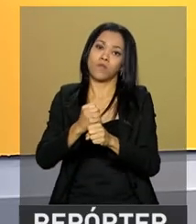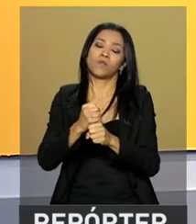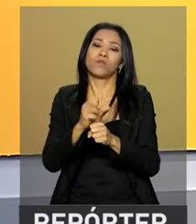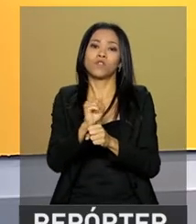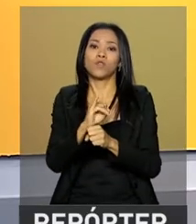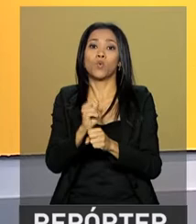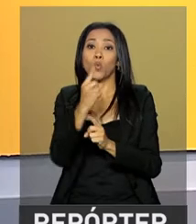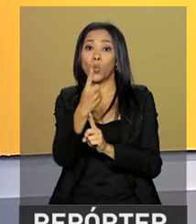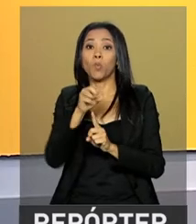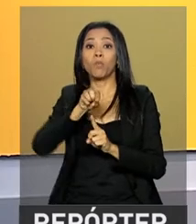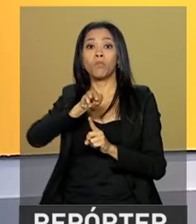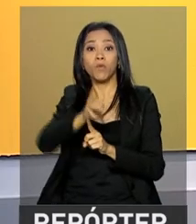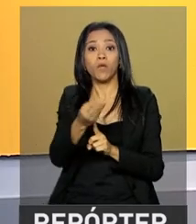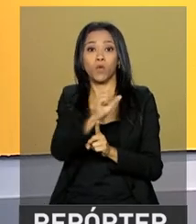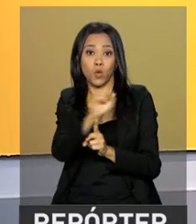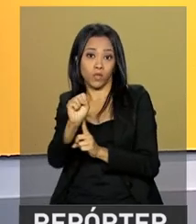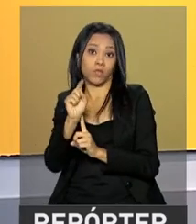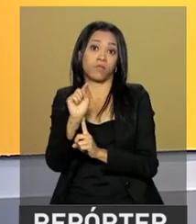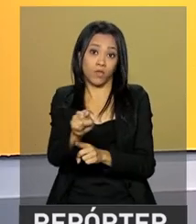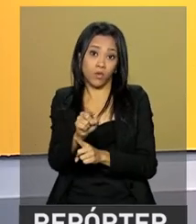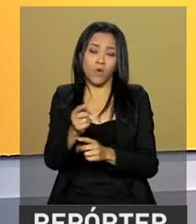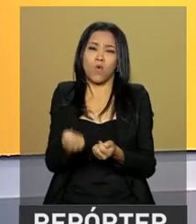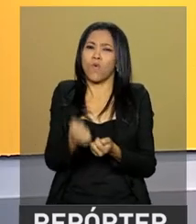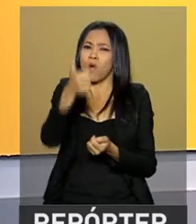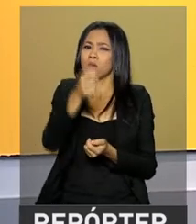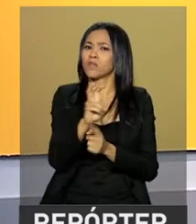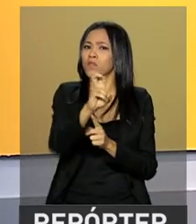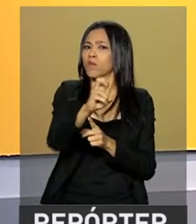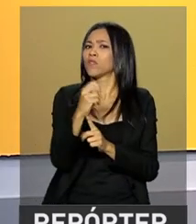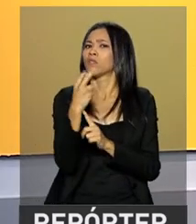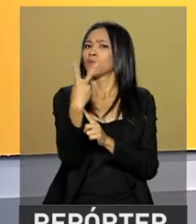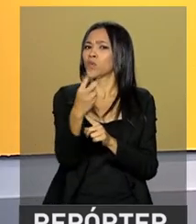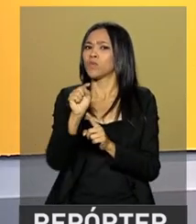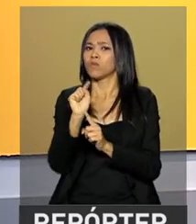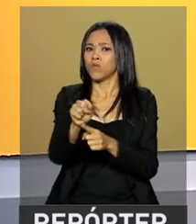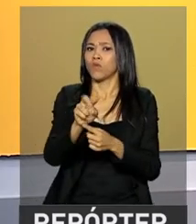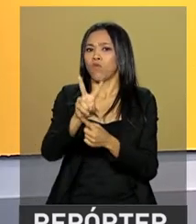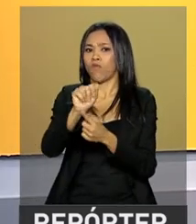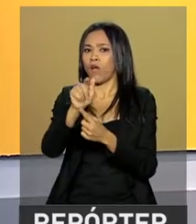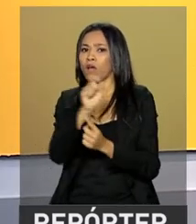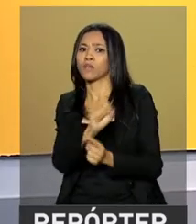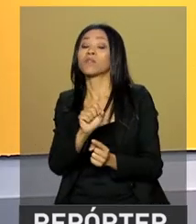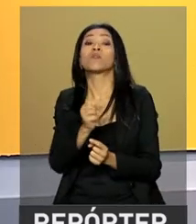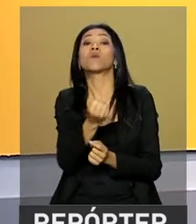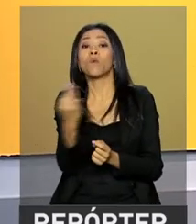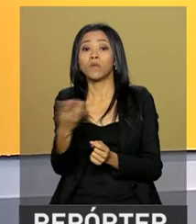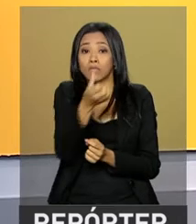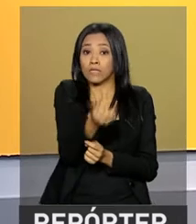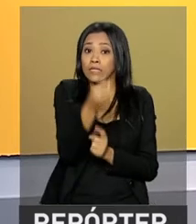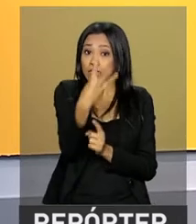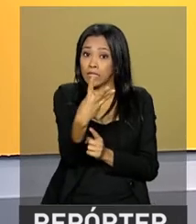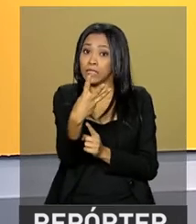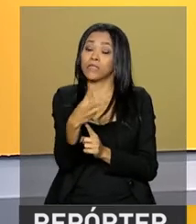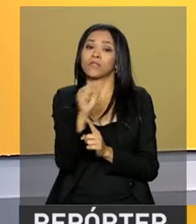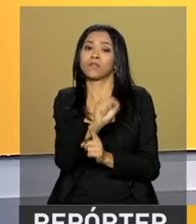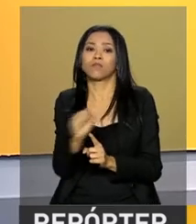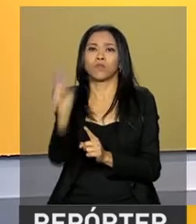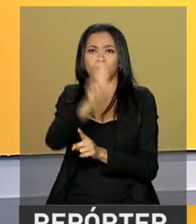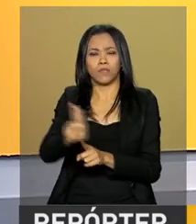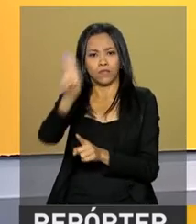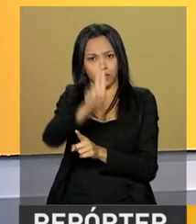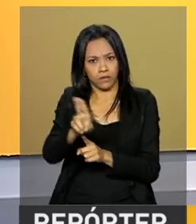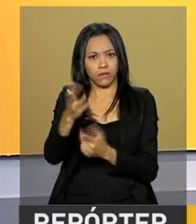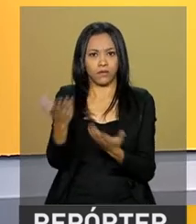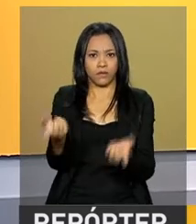800 mil inscrições. Foram ofertadas quase 52 mil vagas em 63 instituições públicas de